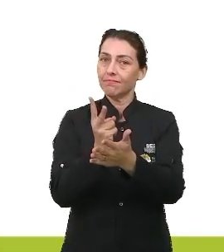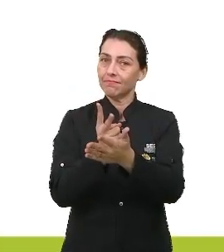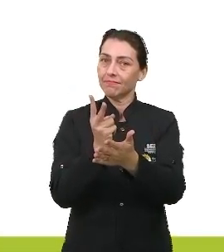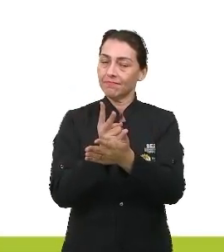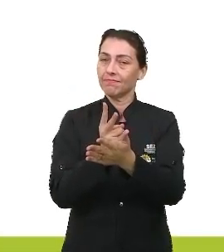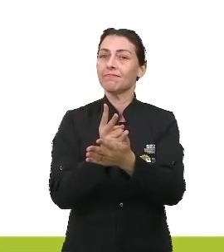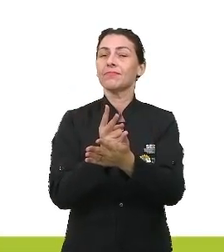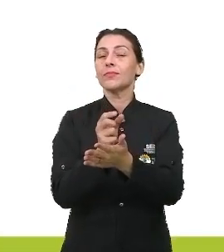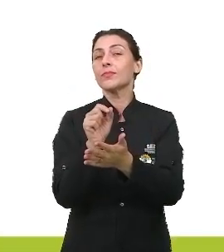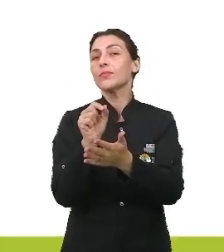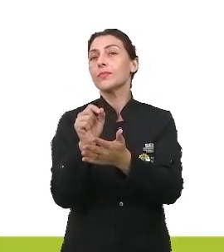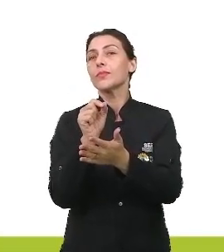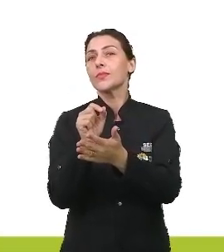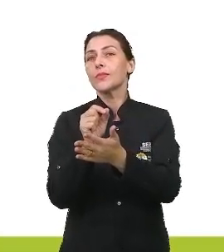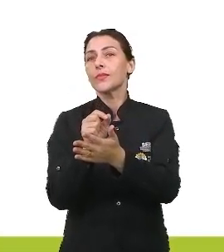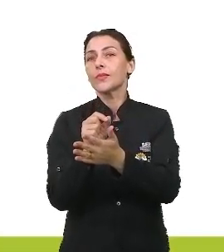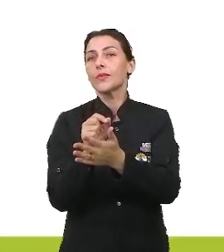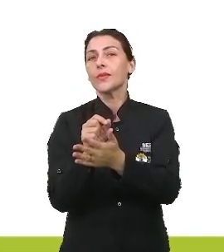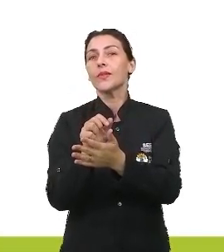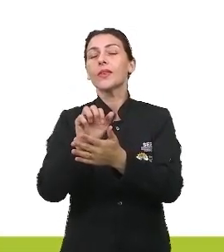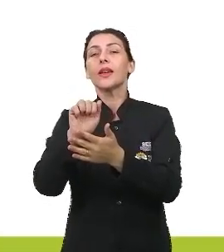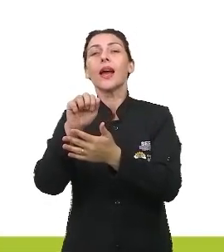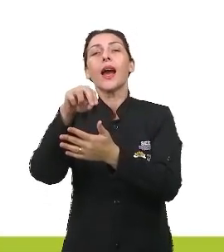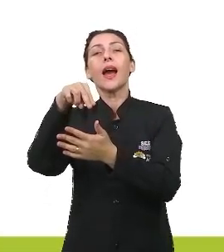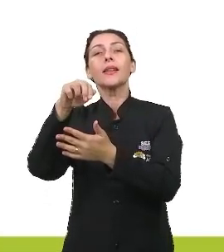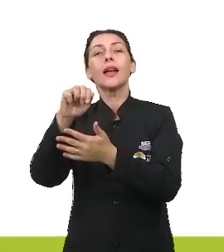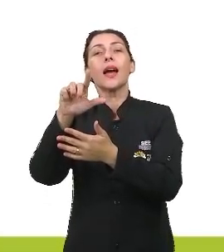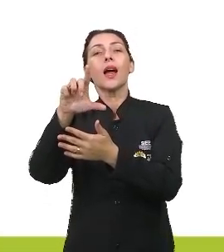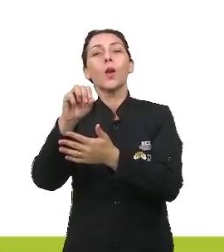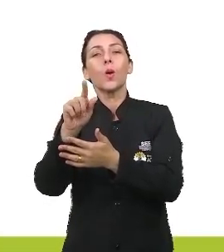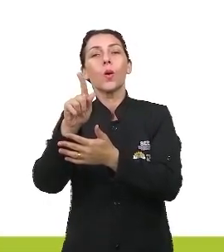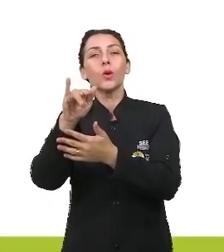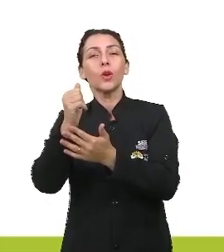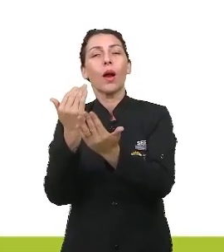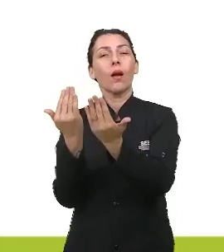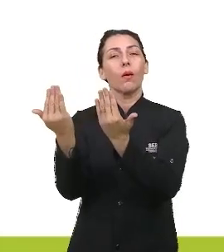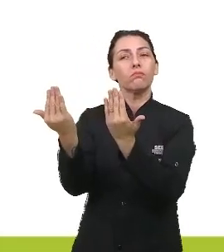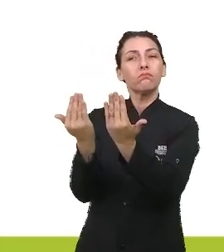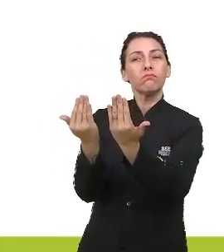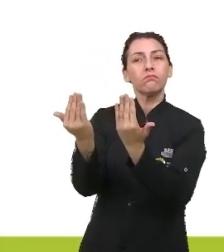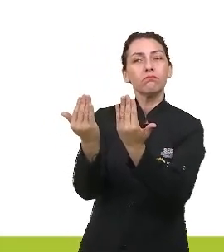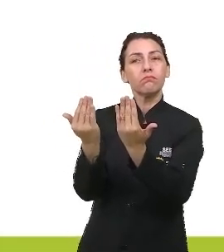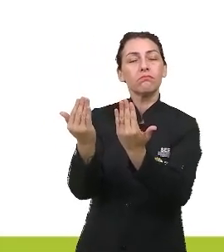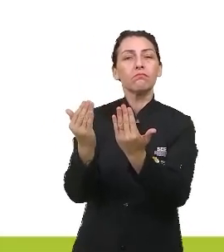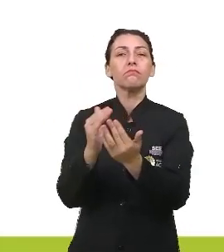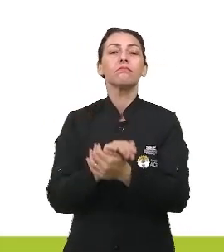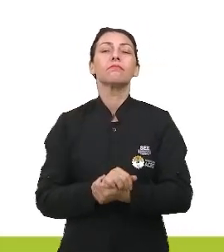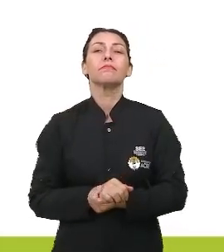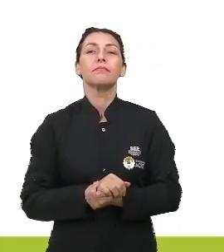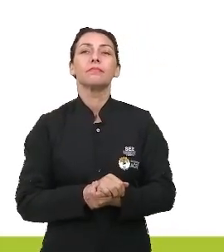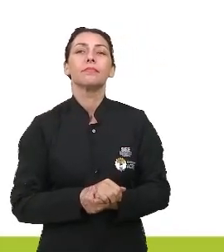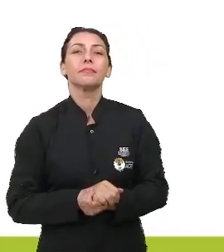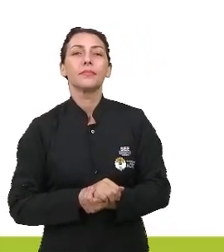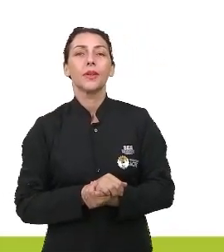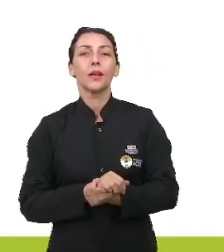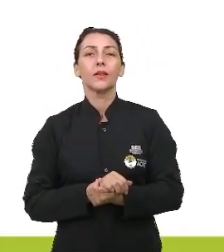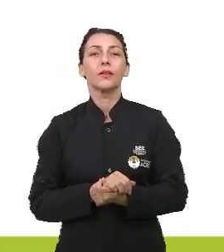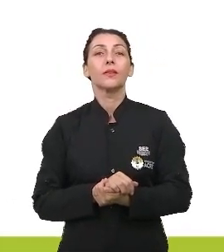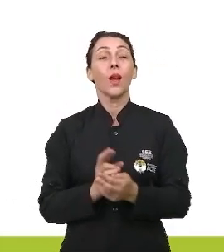analogia direto, que com a analogia, professor, é uma comparação. Quando eu estou comparando,